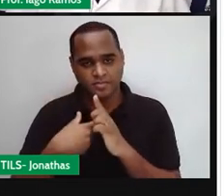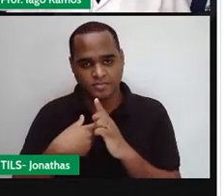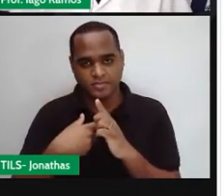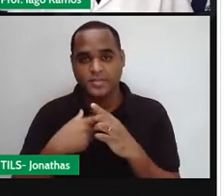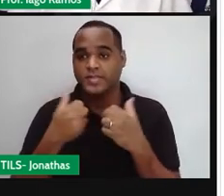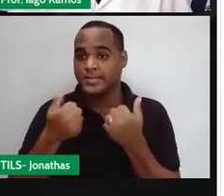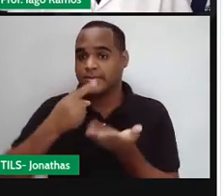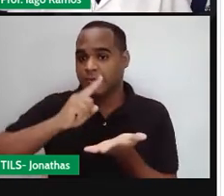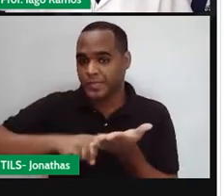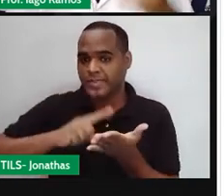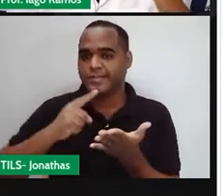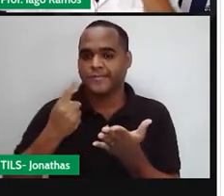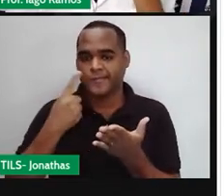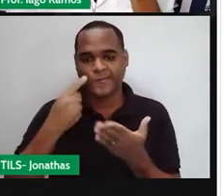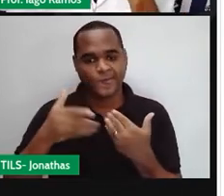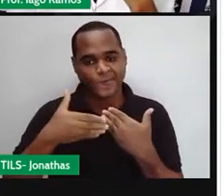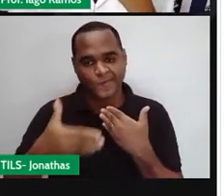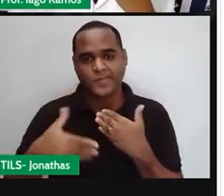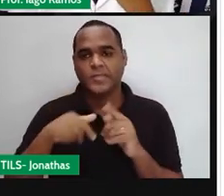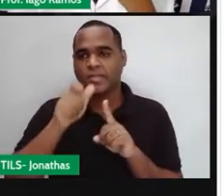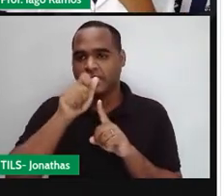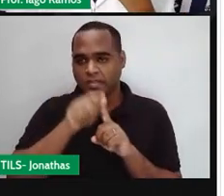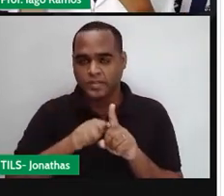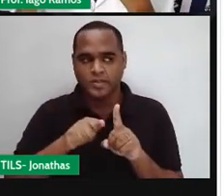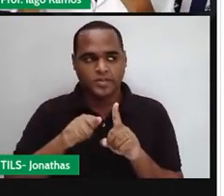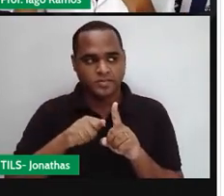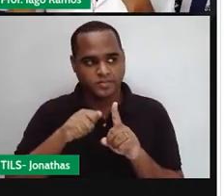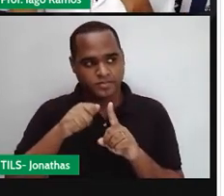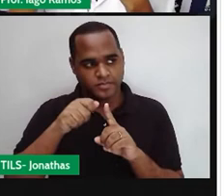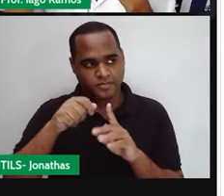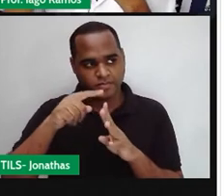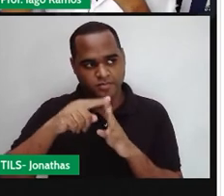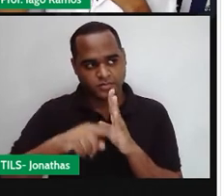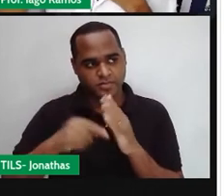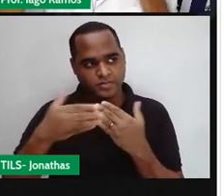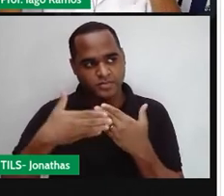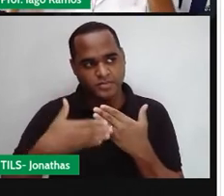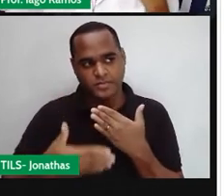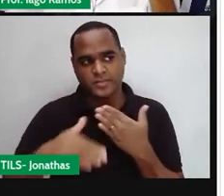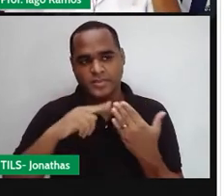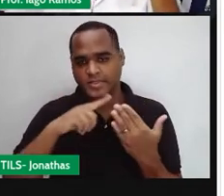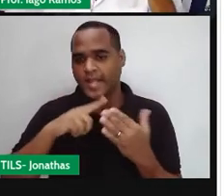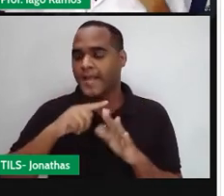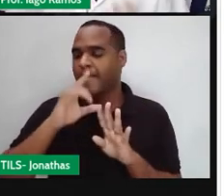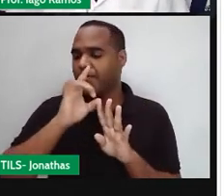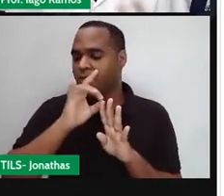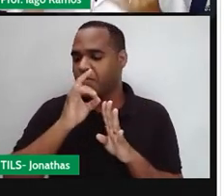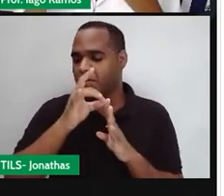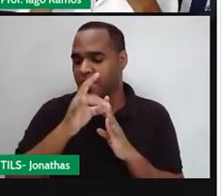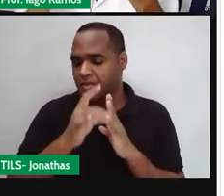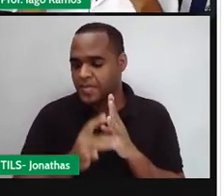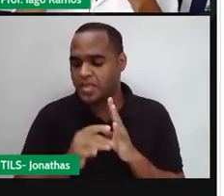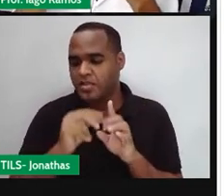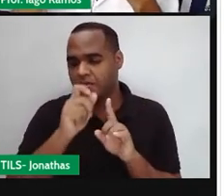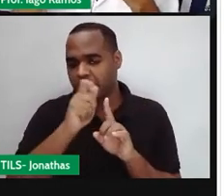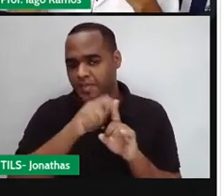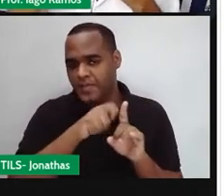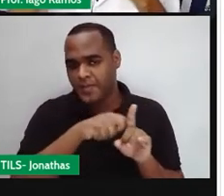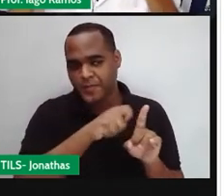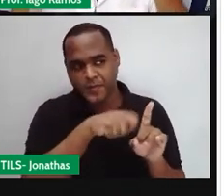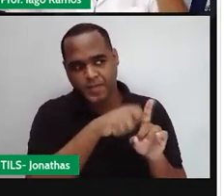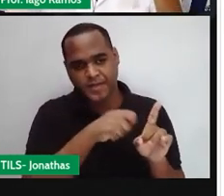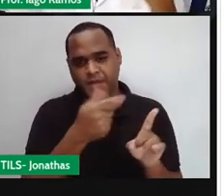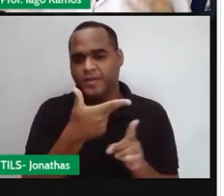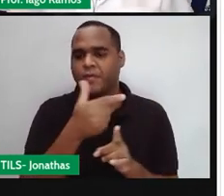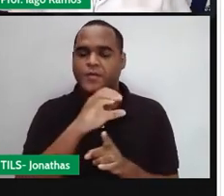combinei com ele de pagar em quatro meses, e em cada mês o mesmo valor. Os quatro meses eu vou